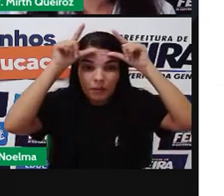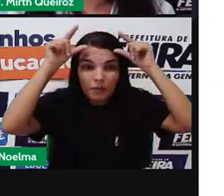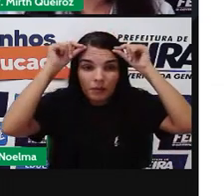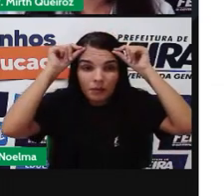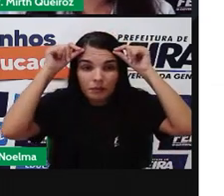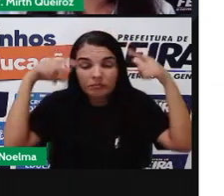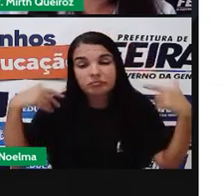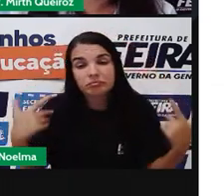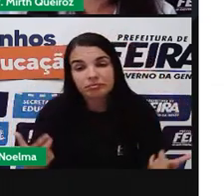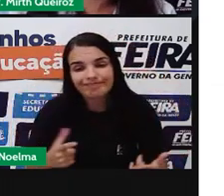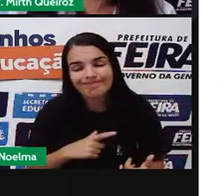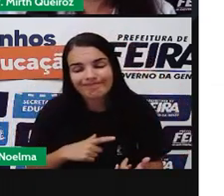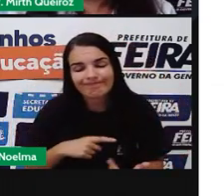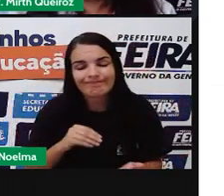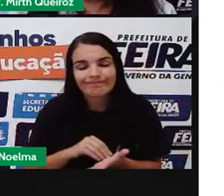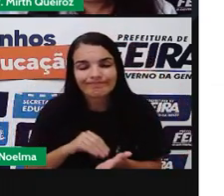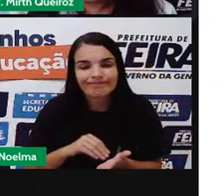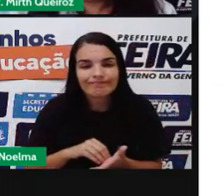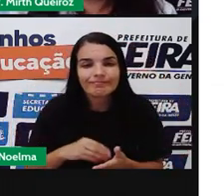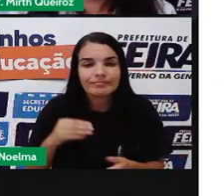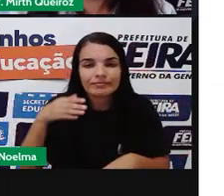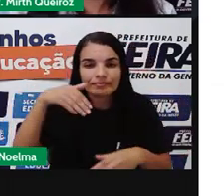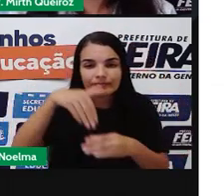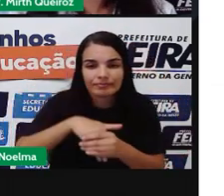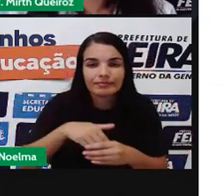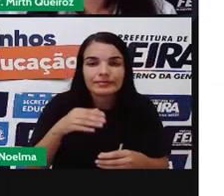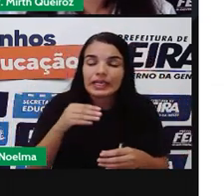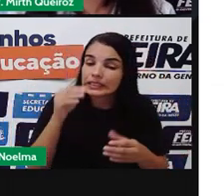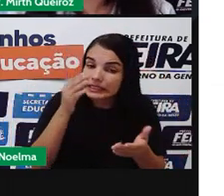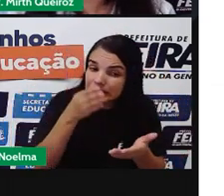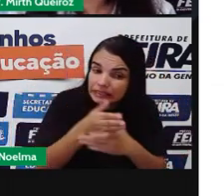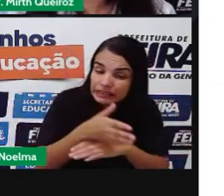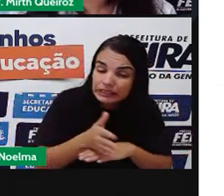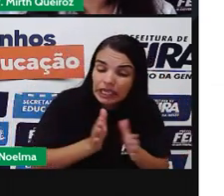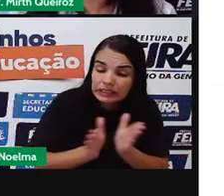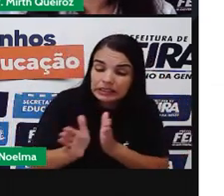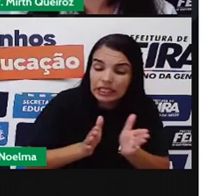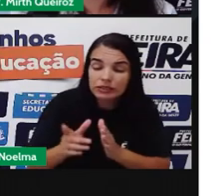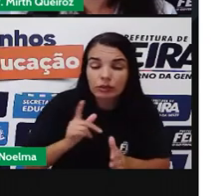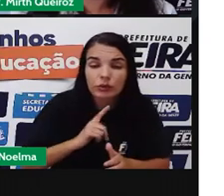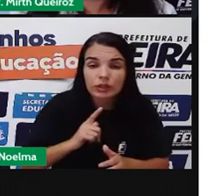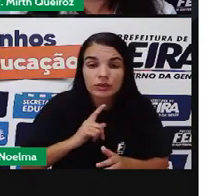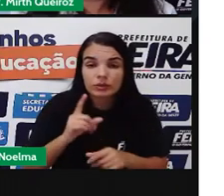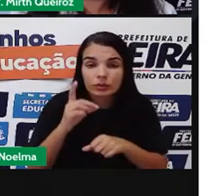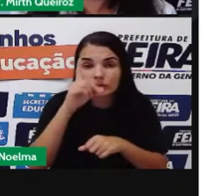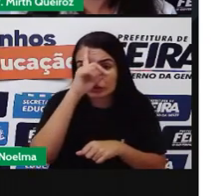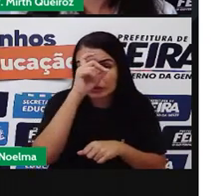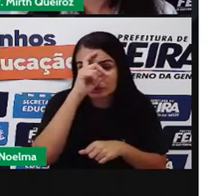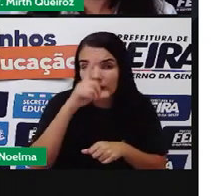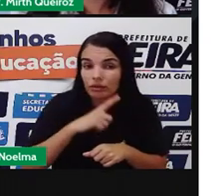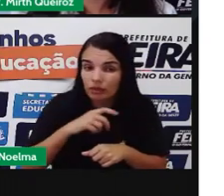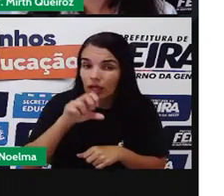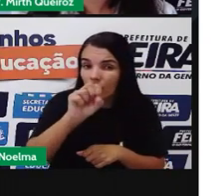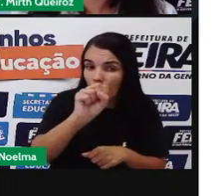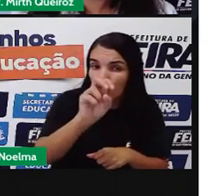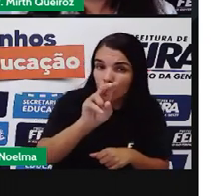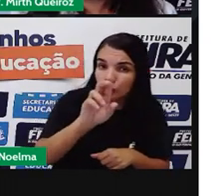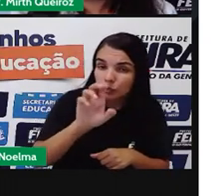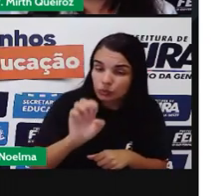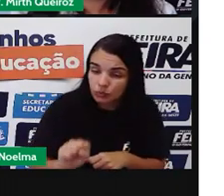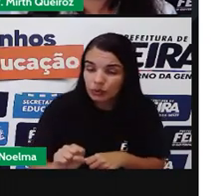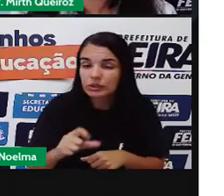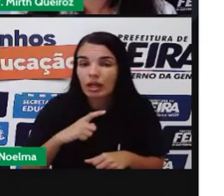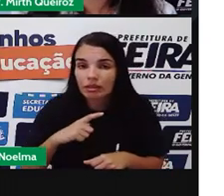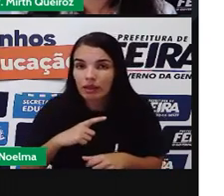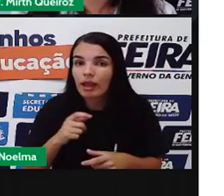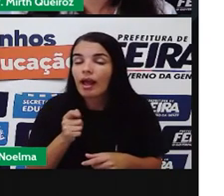profissionais Dentro Desses Hospitais E o SUS Aí ainda Vem salvando Vidas Graças ao SUS A